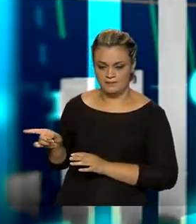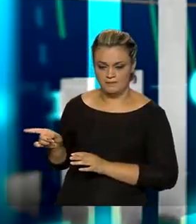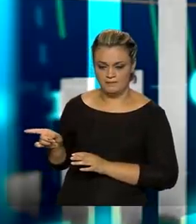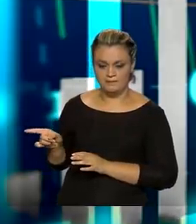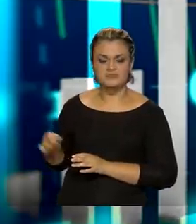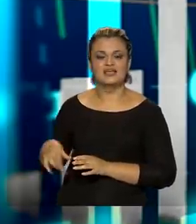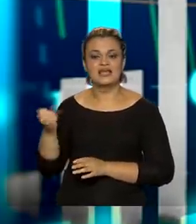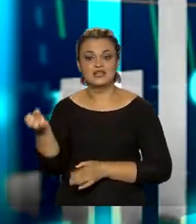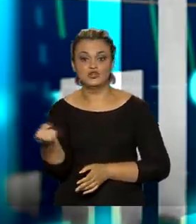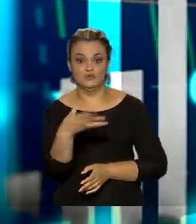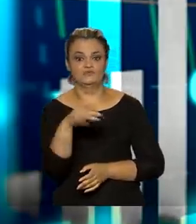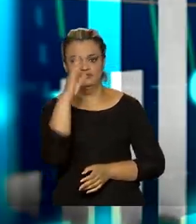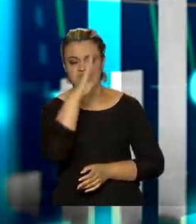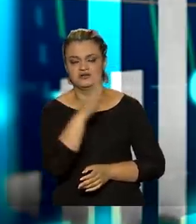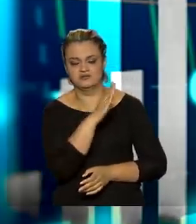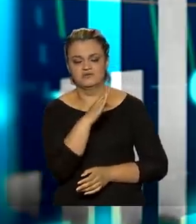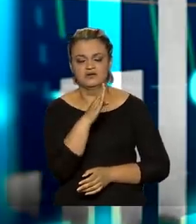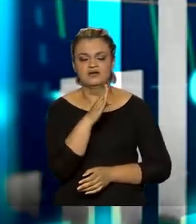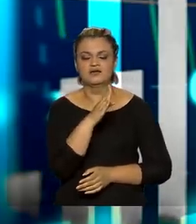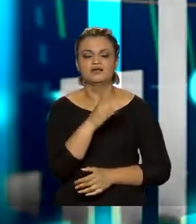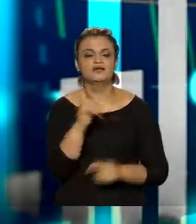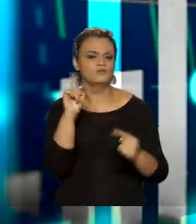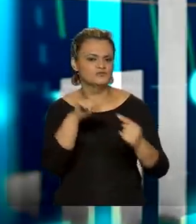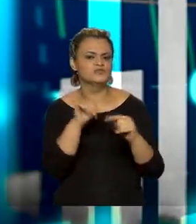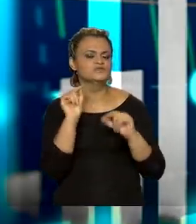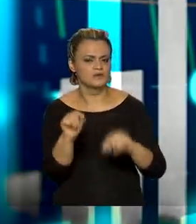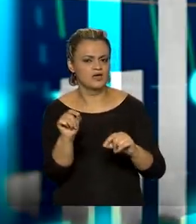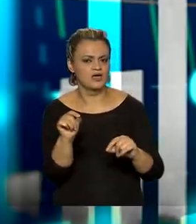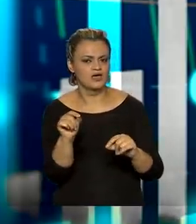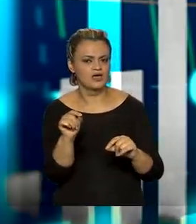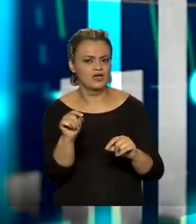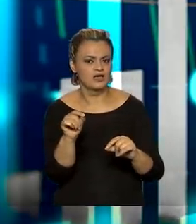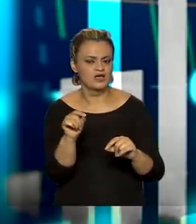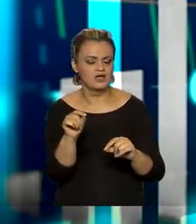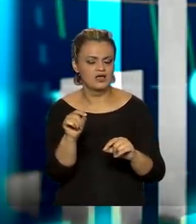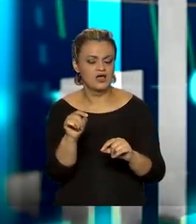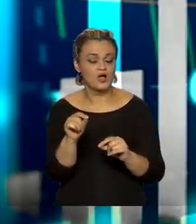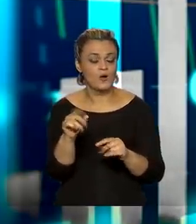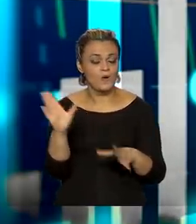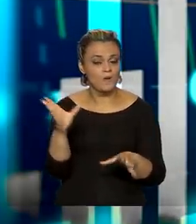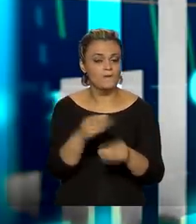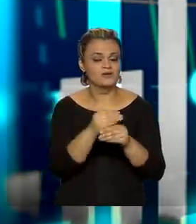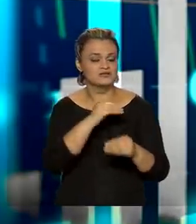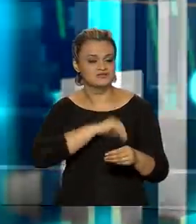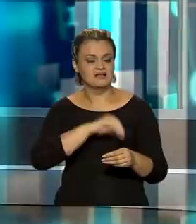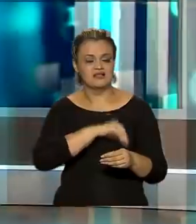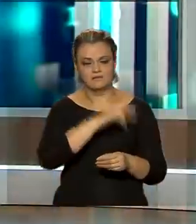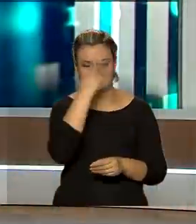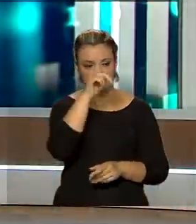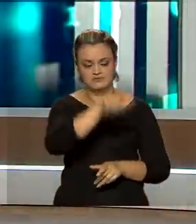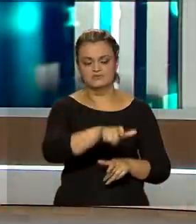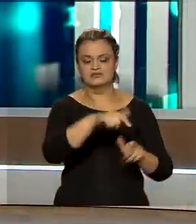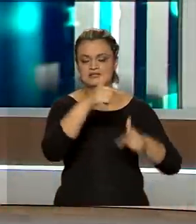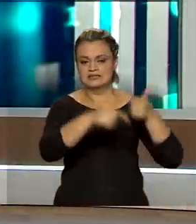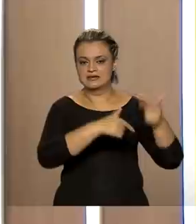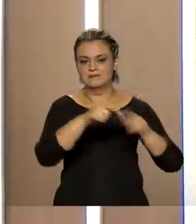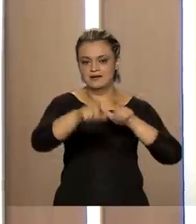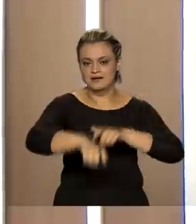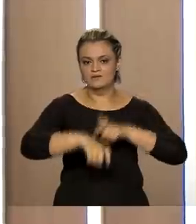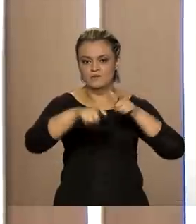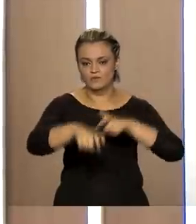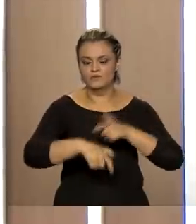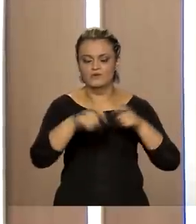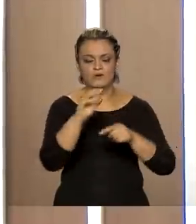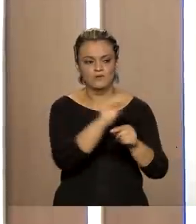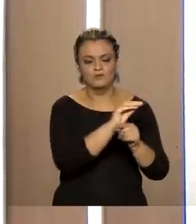é um programa inédito no Brasil, que vai justamente promover a remuneração aos produtores rurais pelos serviços ambientais